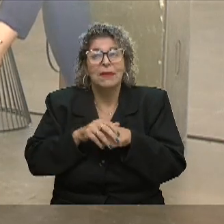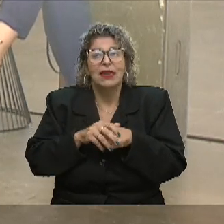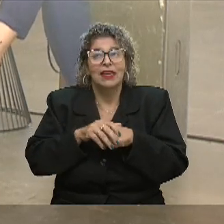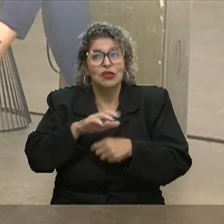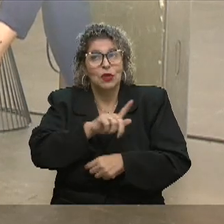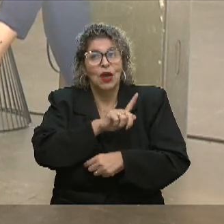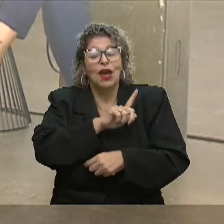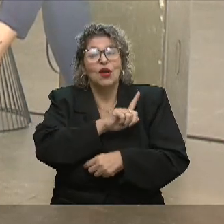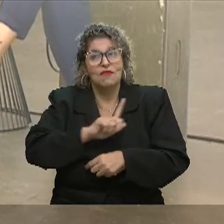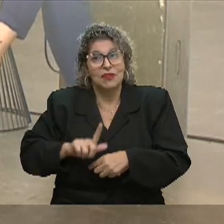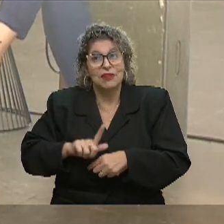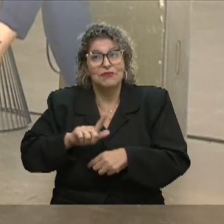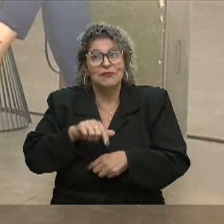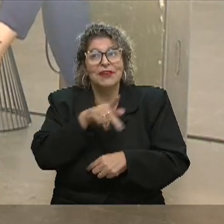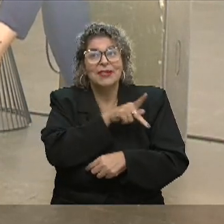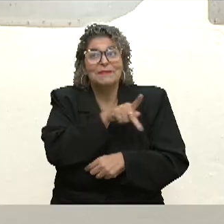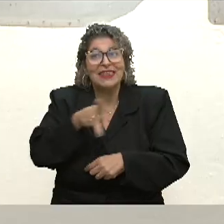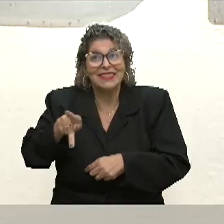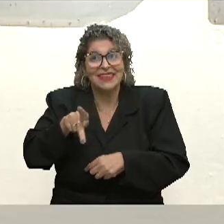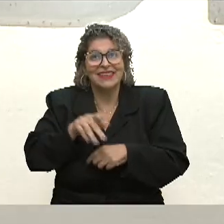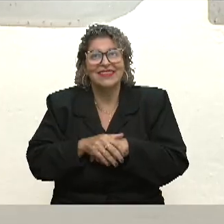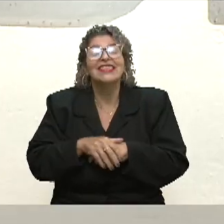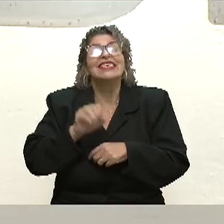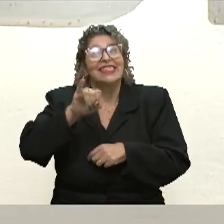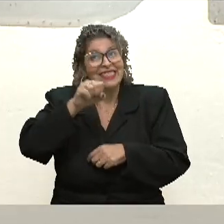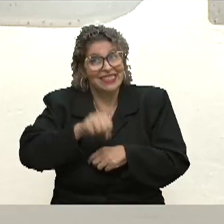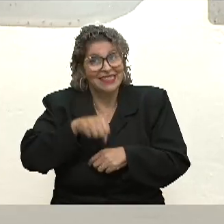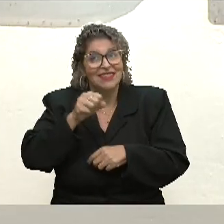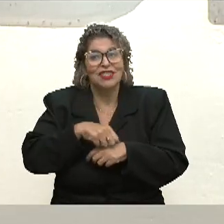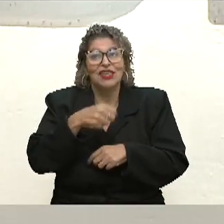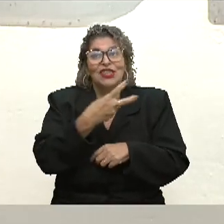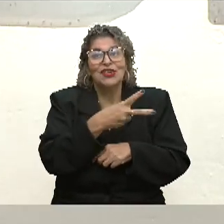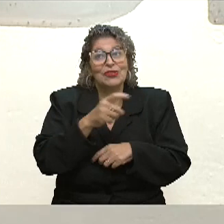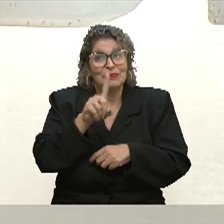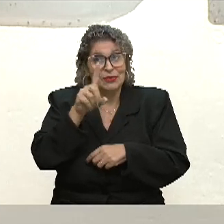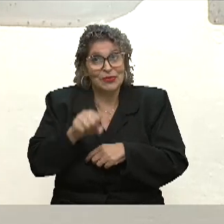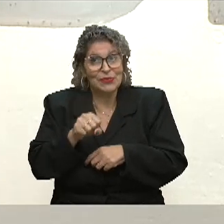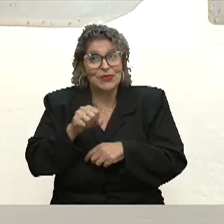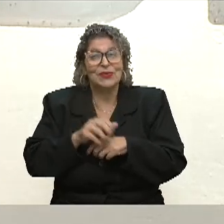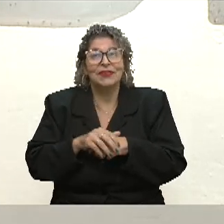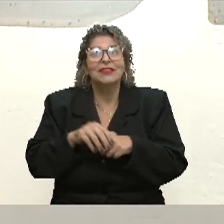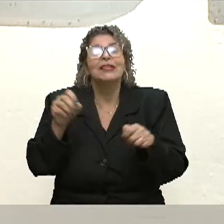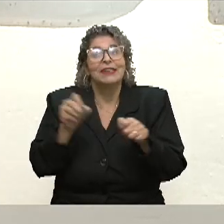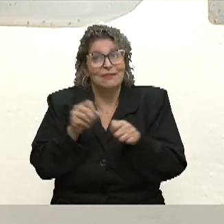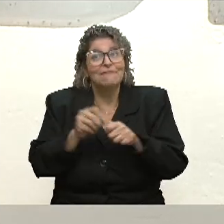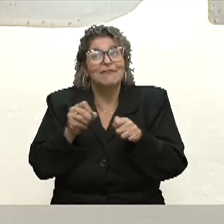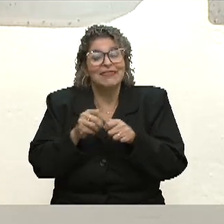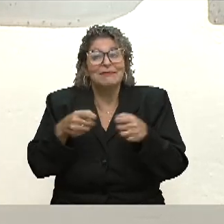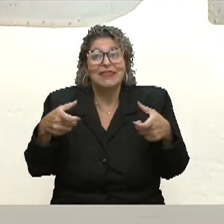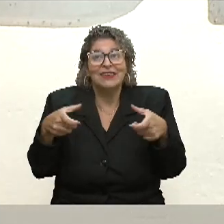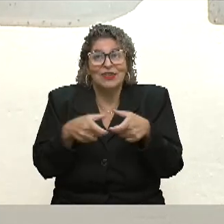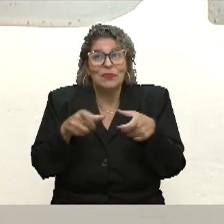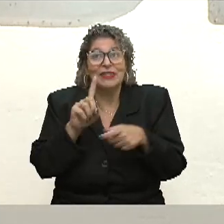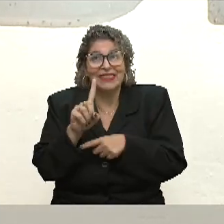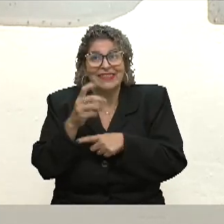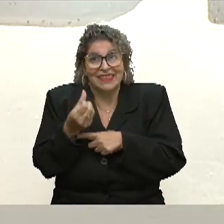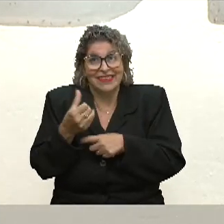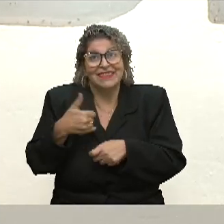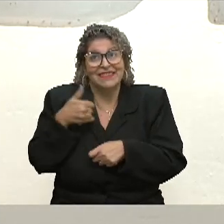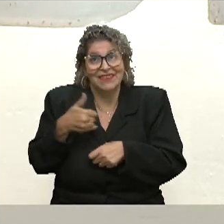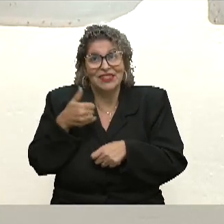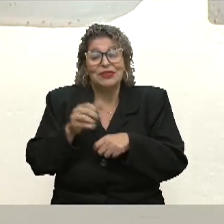governador e presidente. Isso mesmo, eu comecei a votar nas eleições de 2018, também fiz questão de fazer o título com 16 anos.